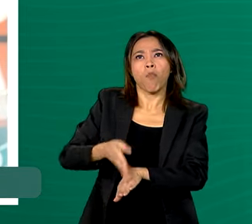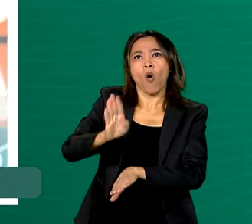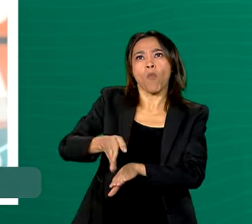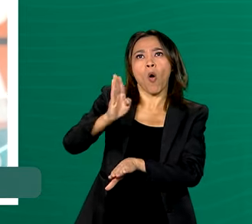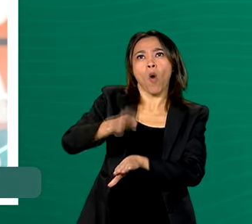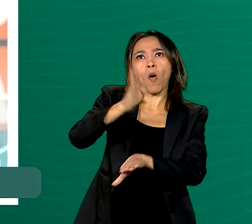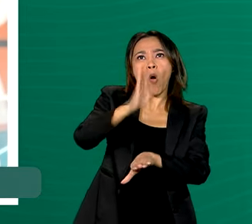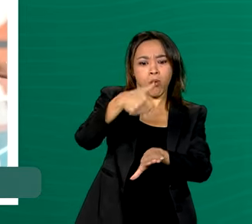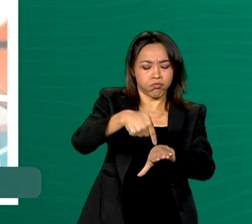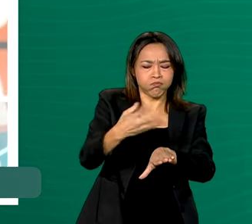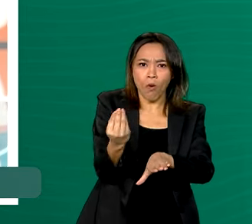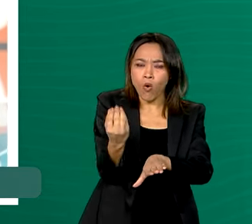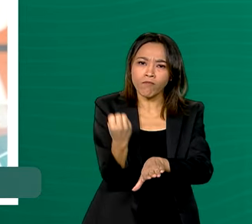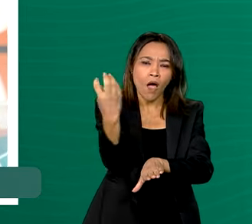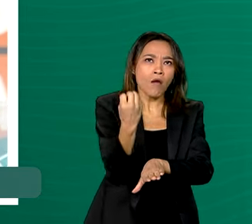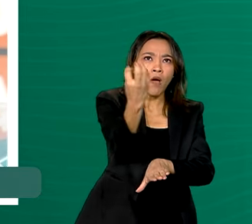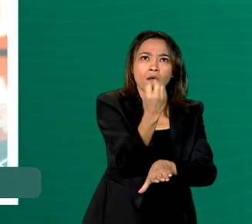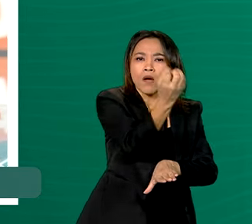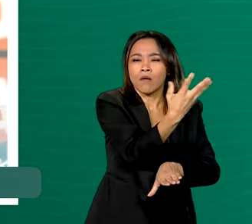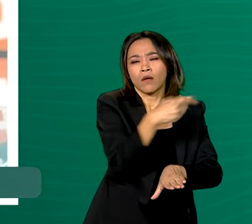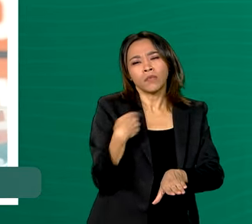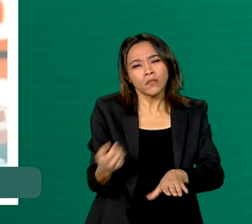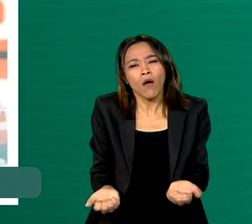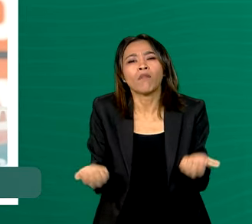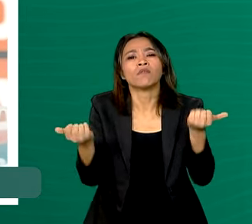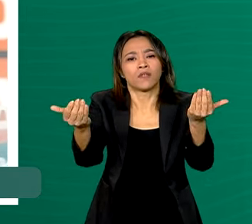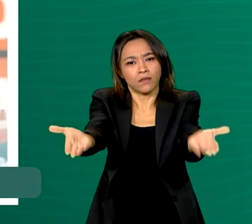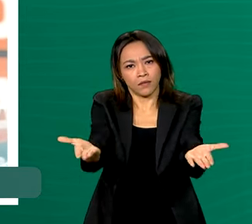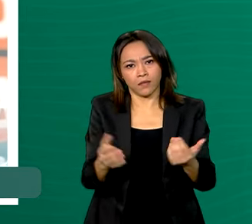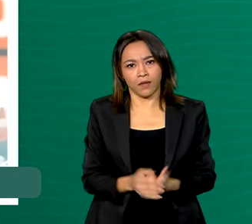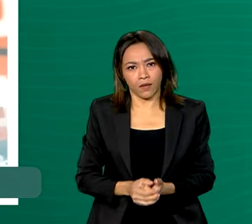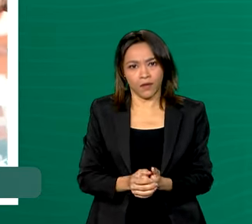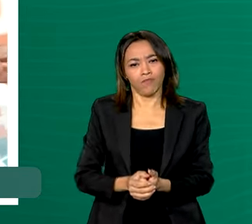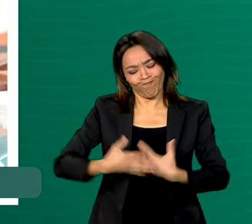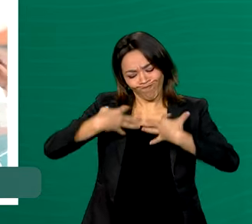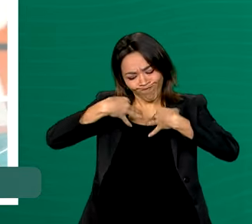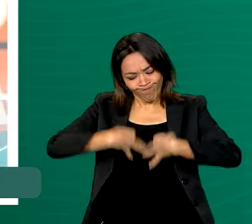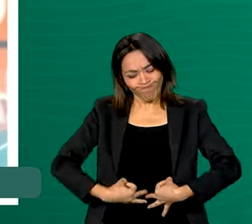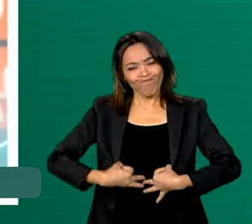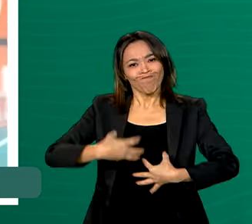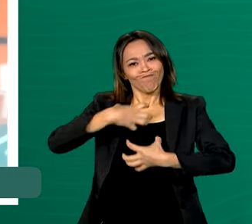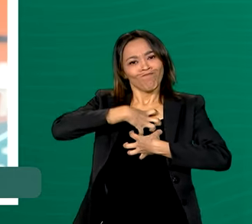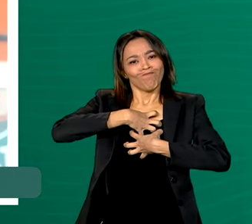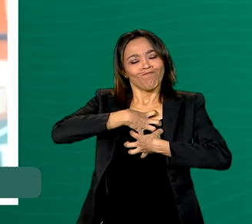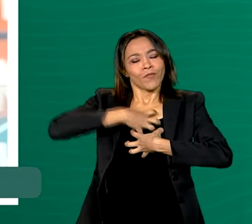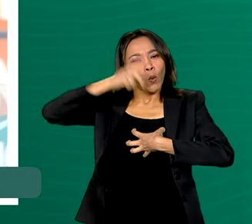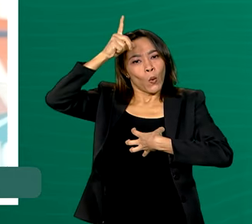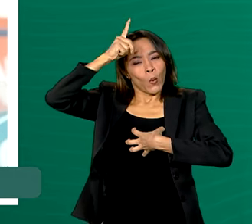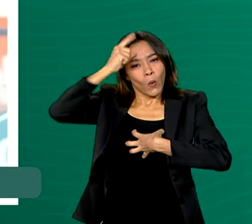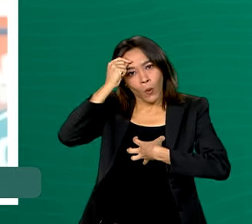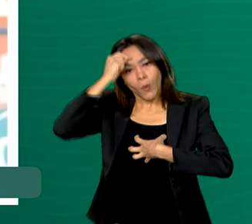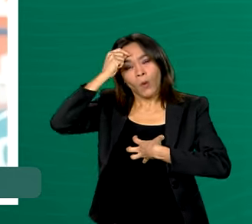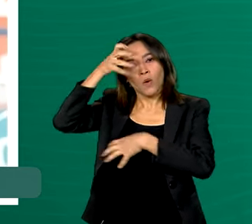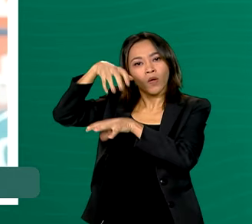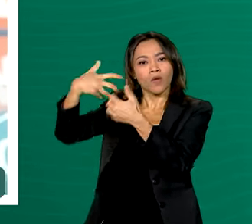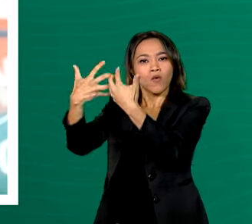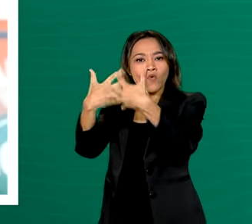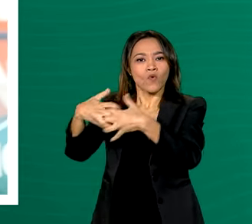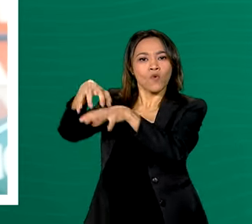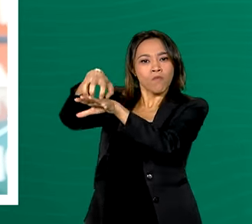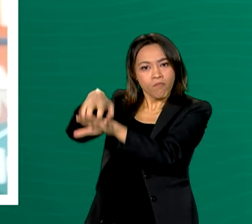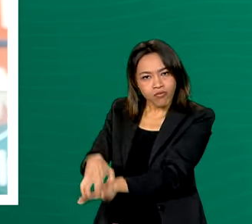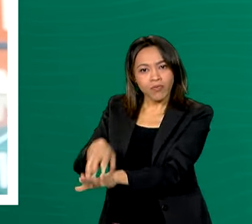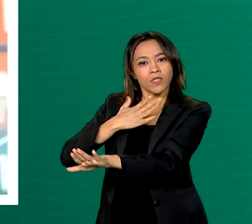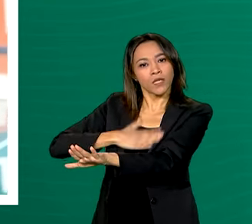produz. E a gente precisa, cada vez mais, oferecer condições dignas para os operários das estradas e segurança